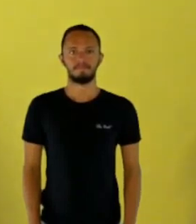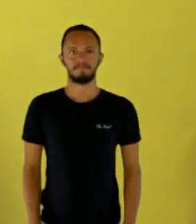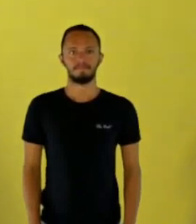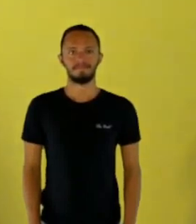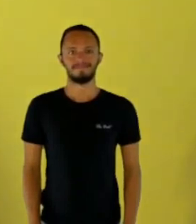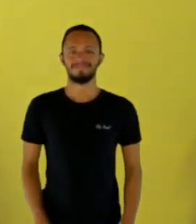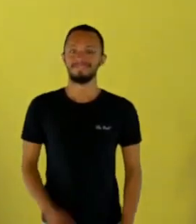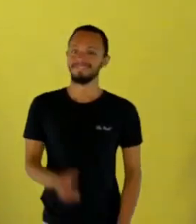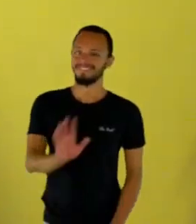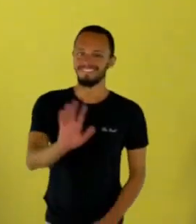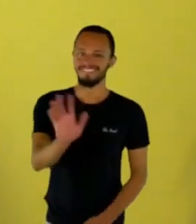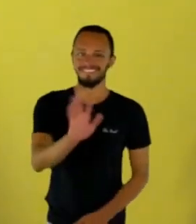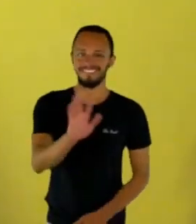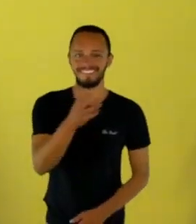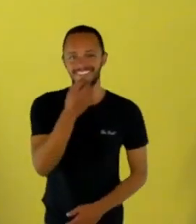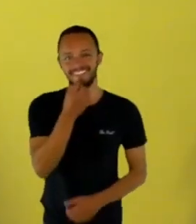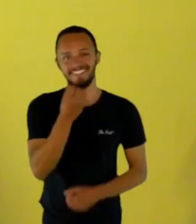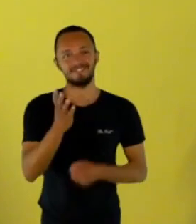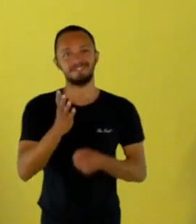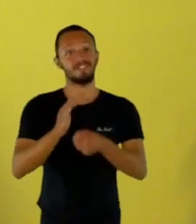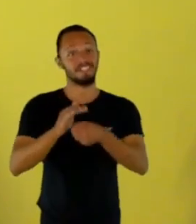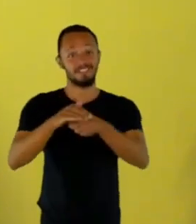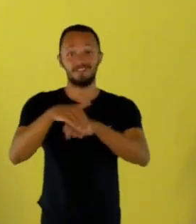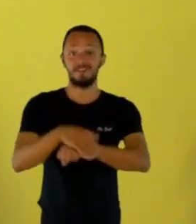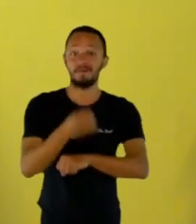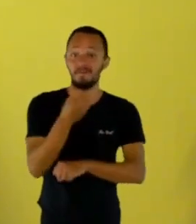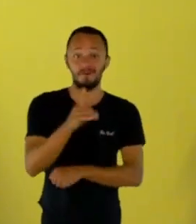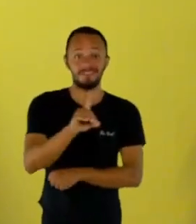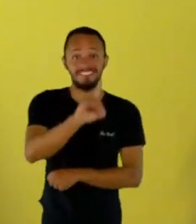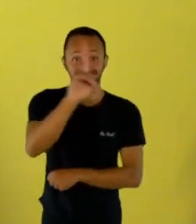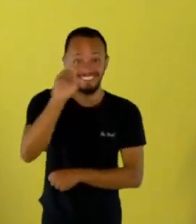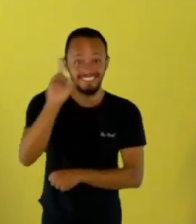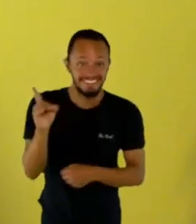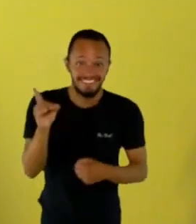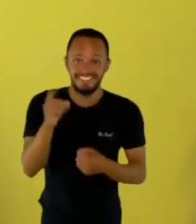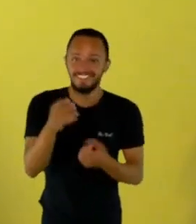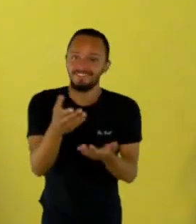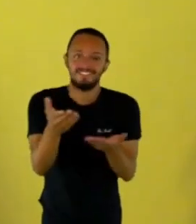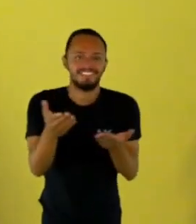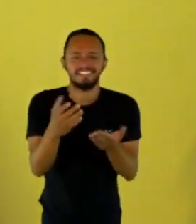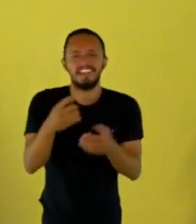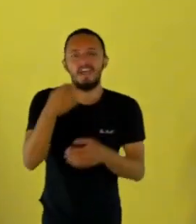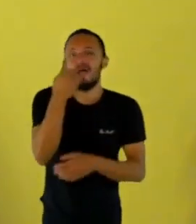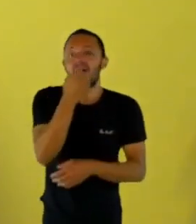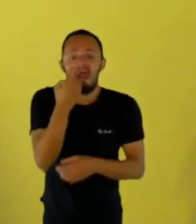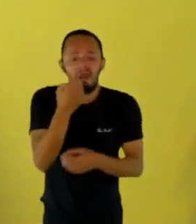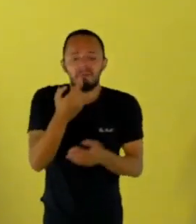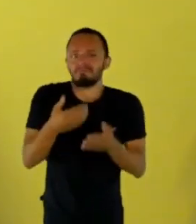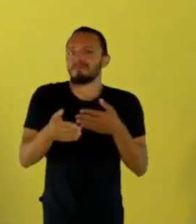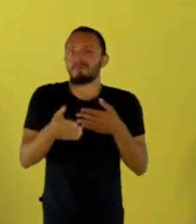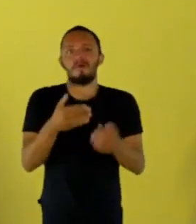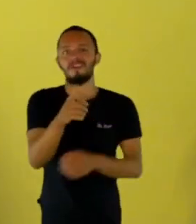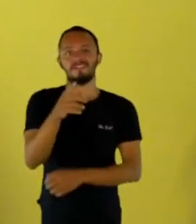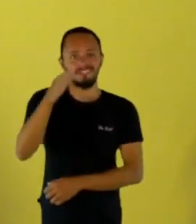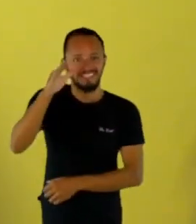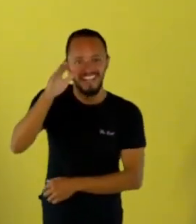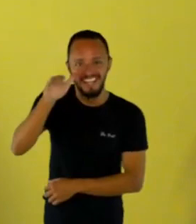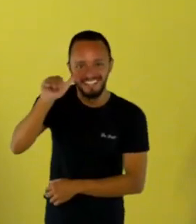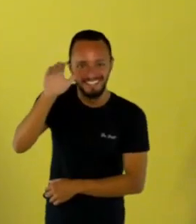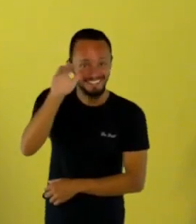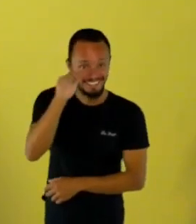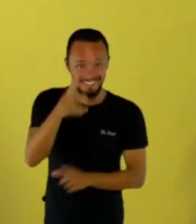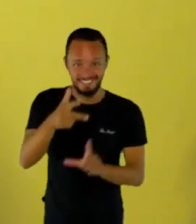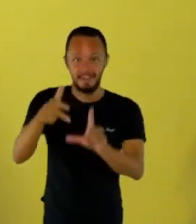Olá, boa noite, bom dia para você ou qualquer horário que você esteja nos assistindo. Eu sou